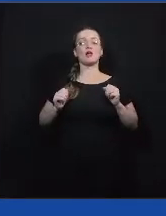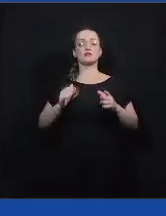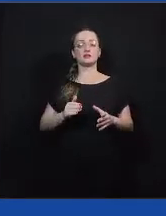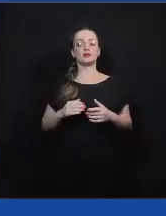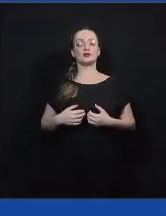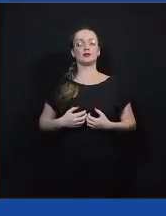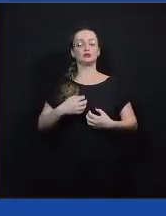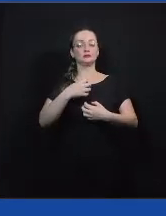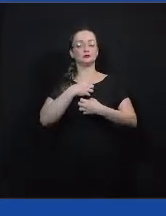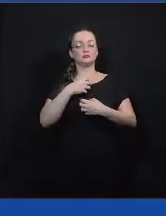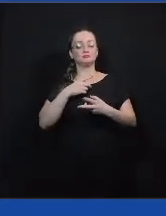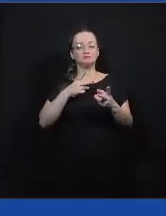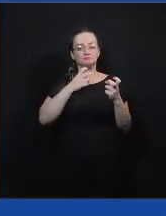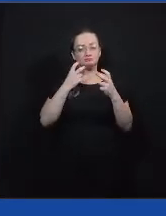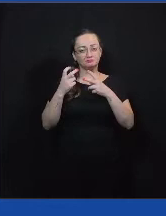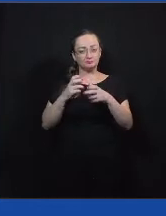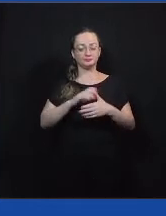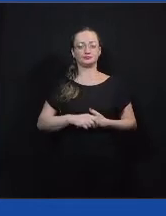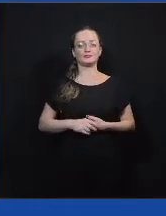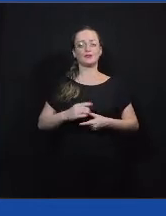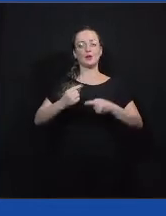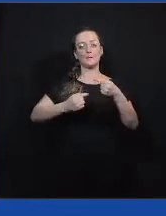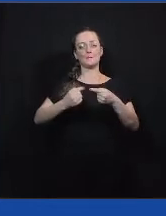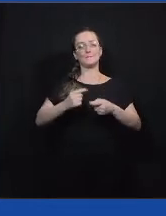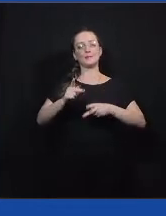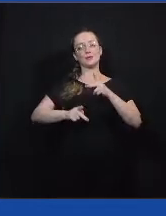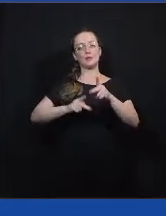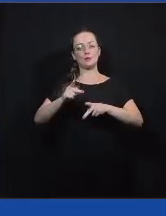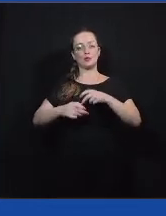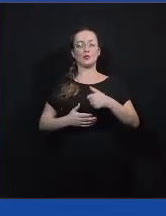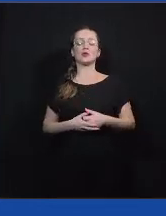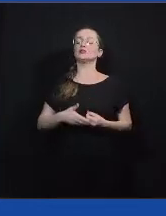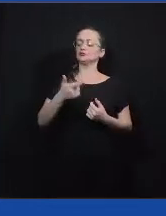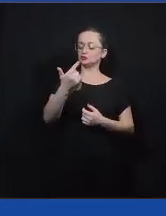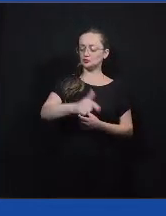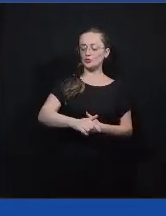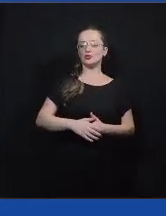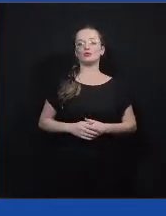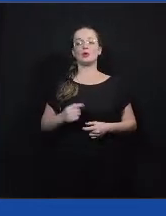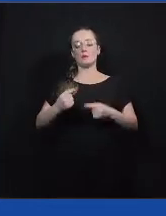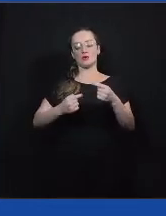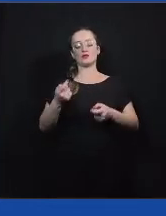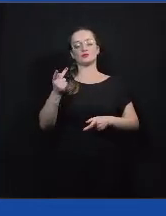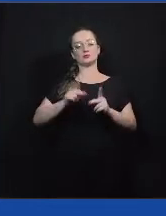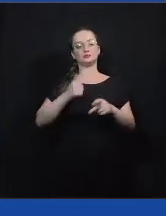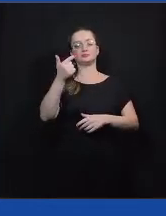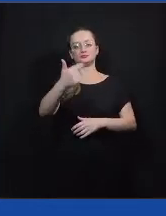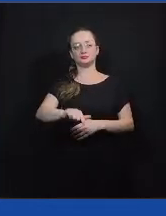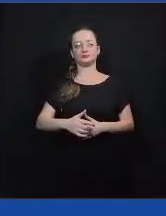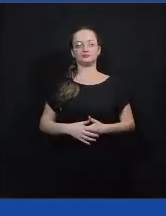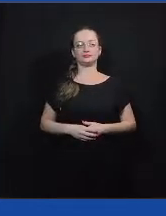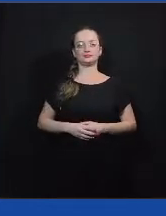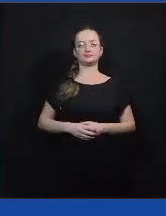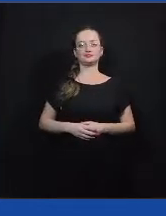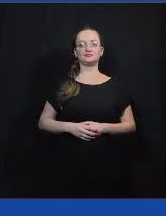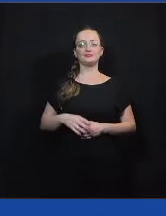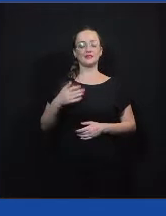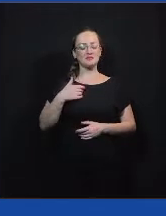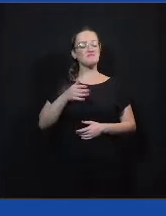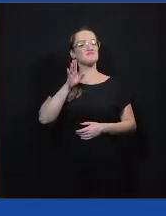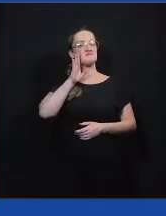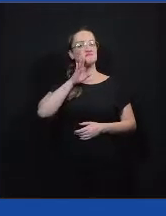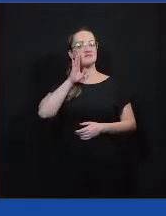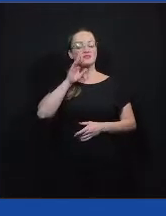Políticas públicas. Aqui. Políticas públicas de novo. Então, ficou bem massa. E tá